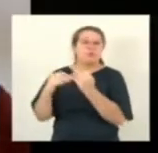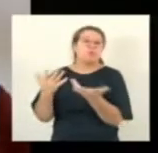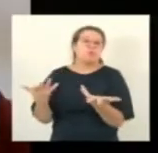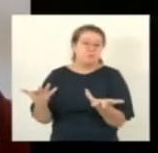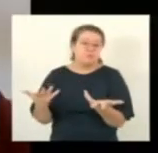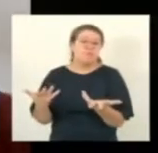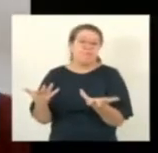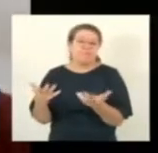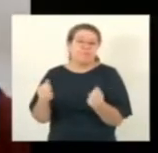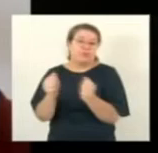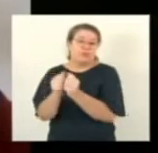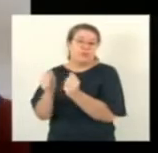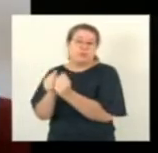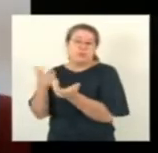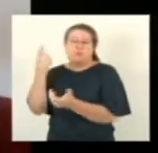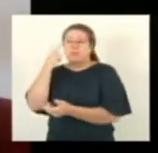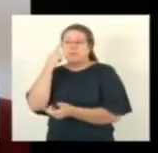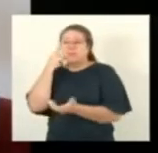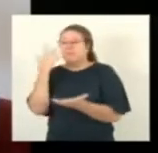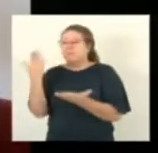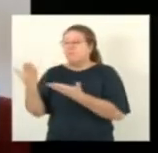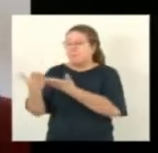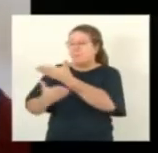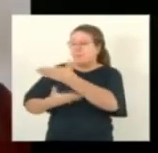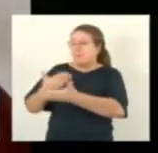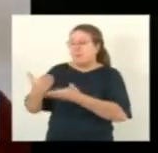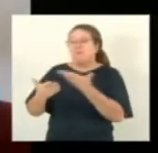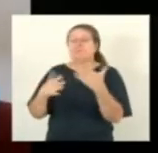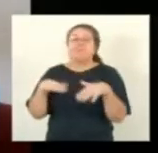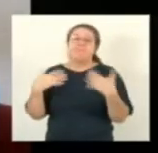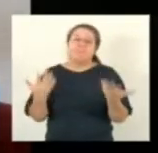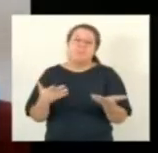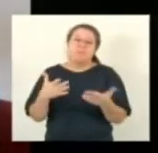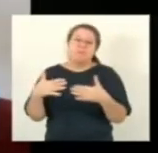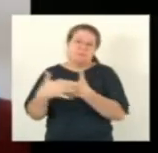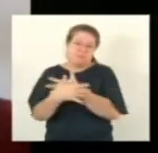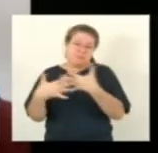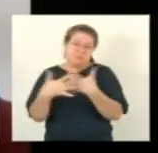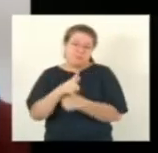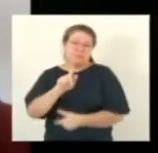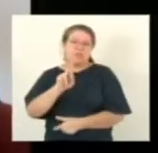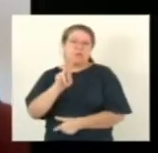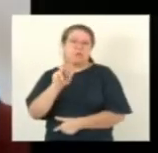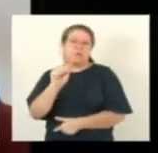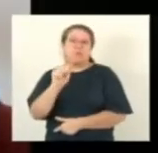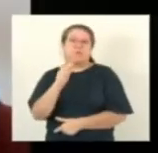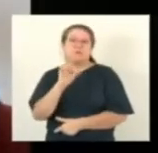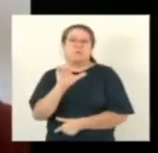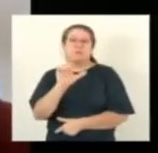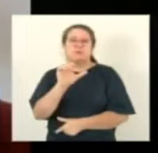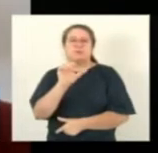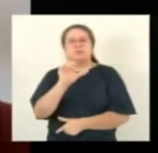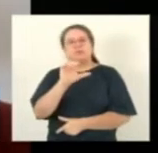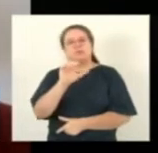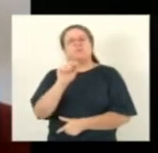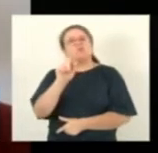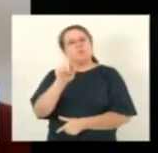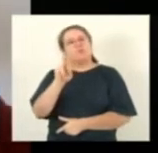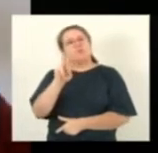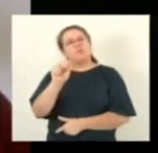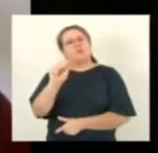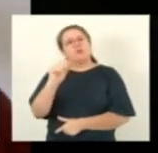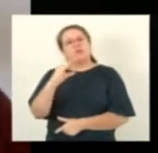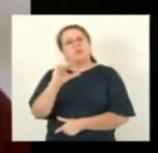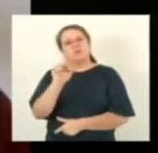com uma estação de tratamento que foi iniciada há mais de dez anos, totalmente paralisada, que para ela